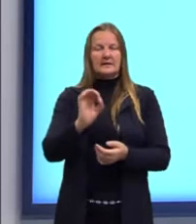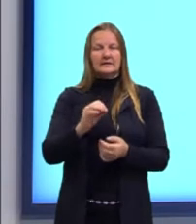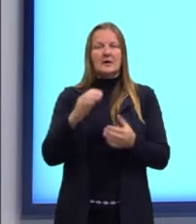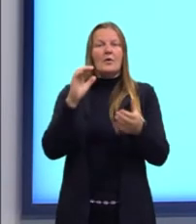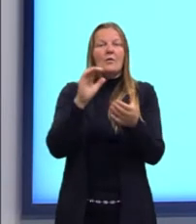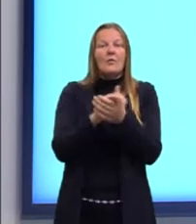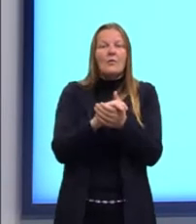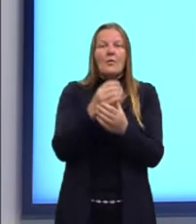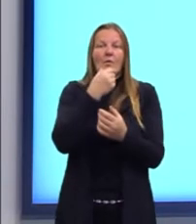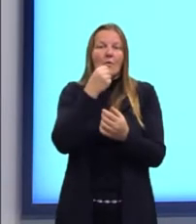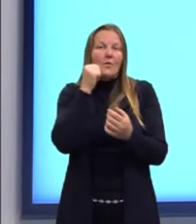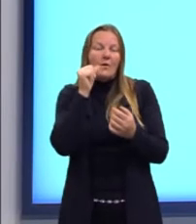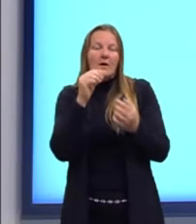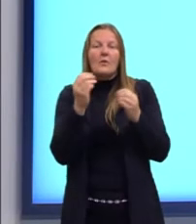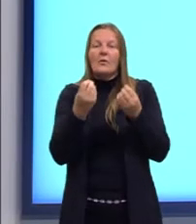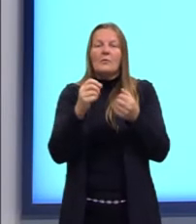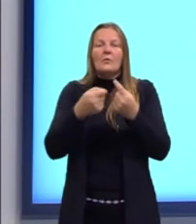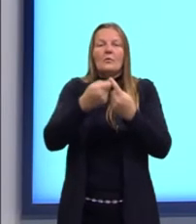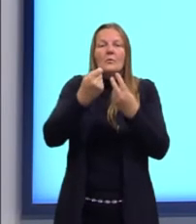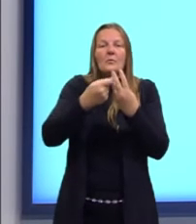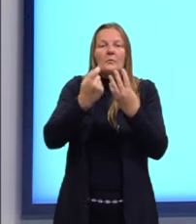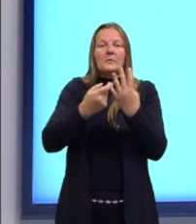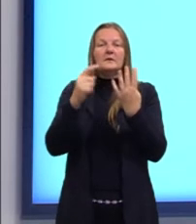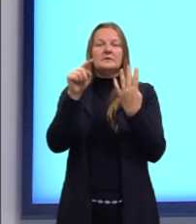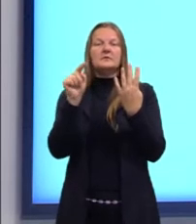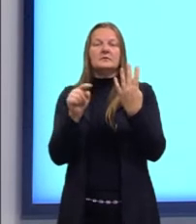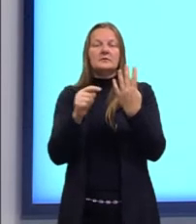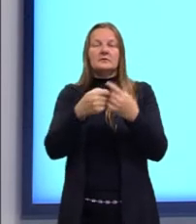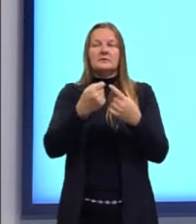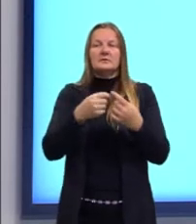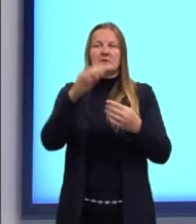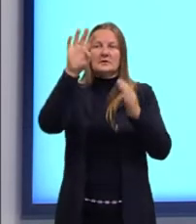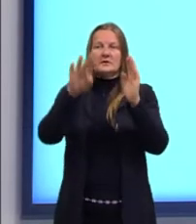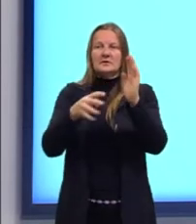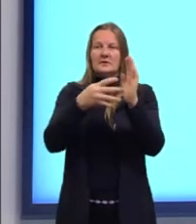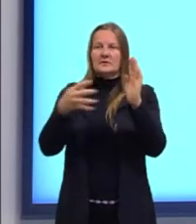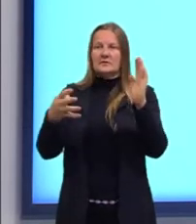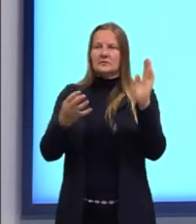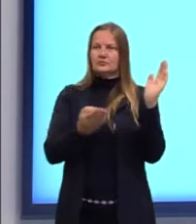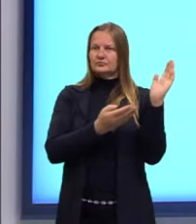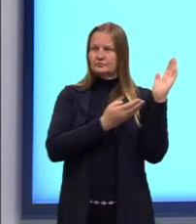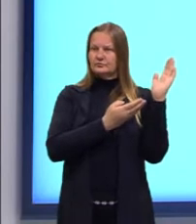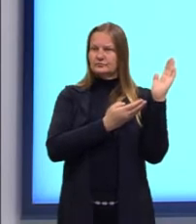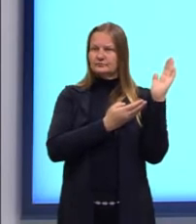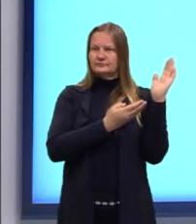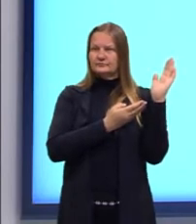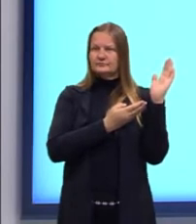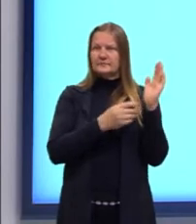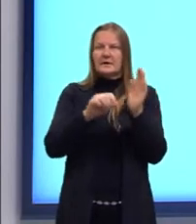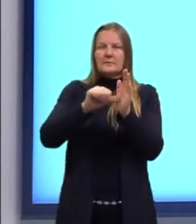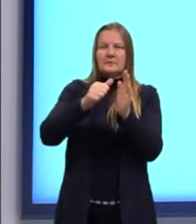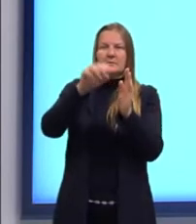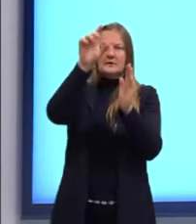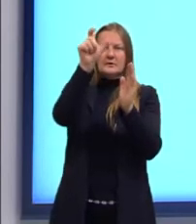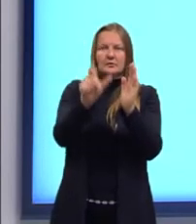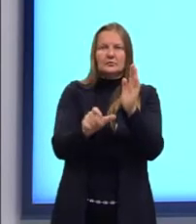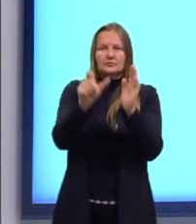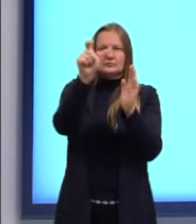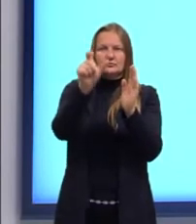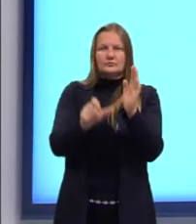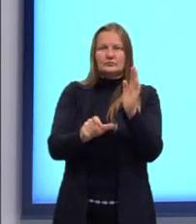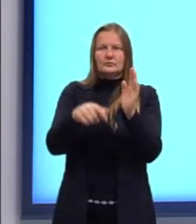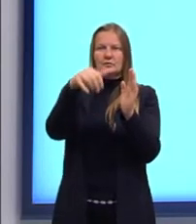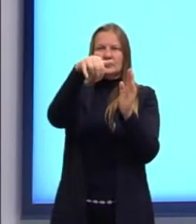determinar esse número de meses. Então nós temos ali uma tabela, nós temos na primeira coluna o valor Y,